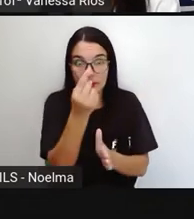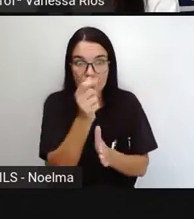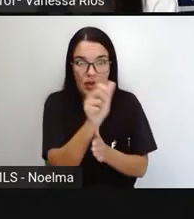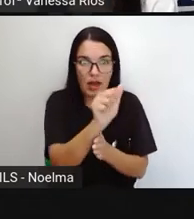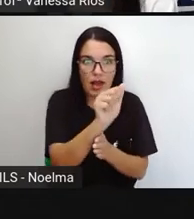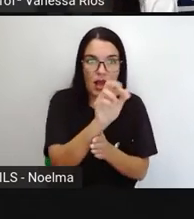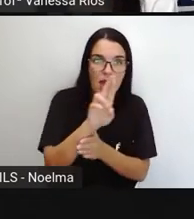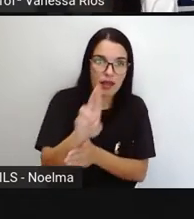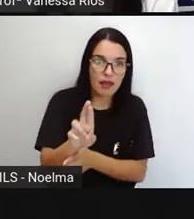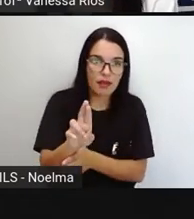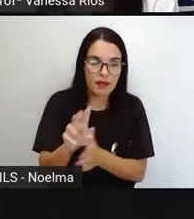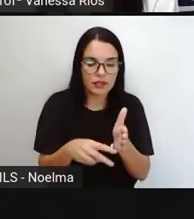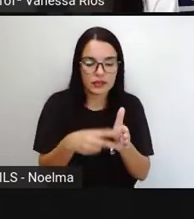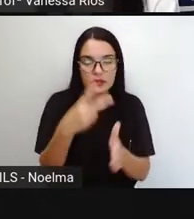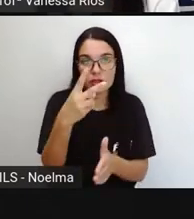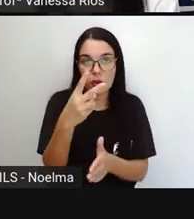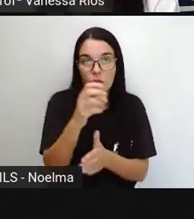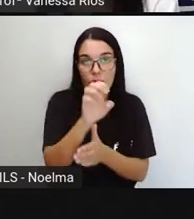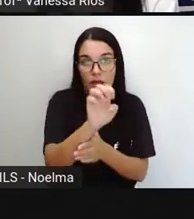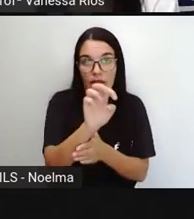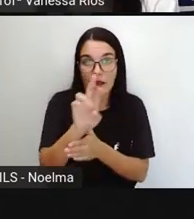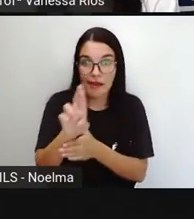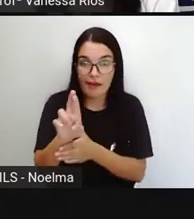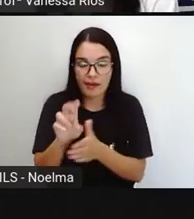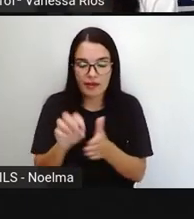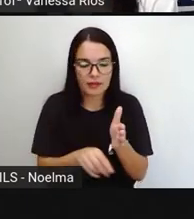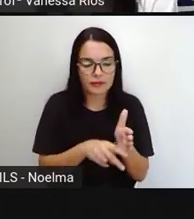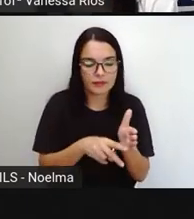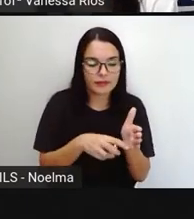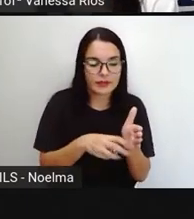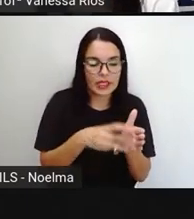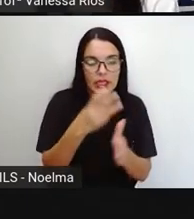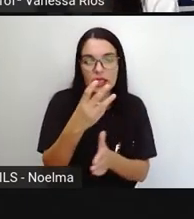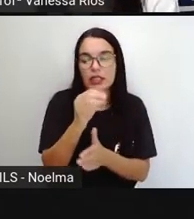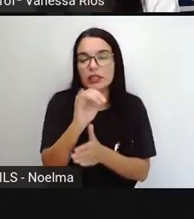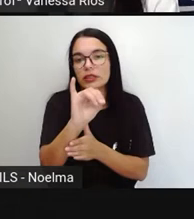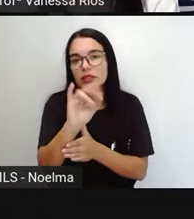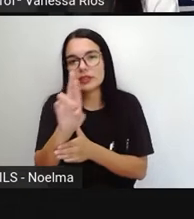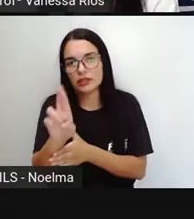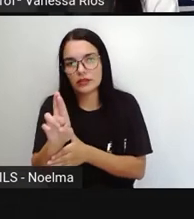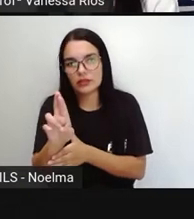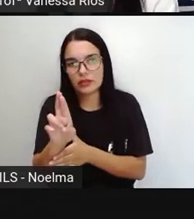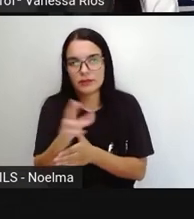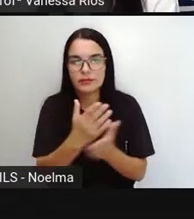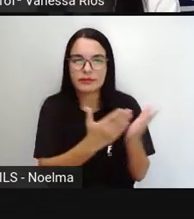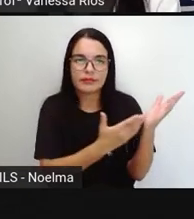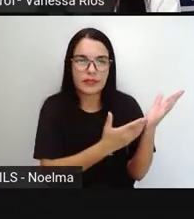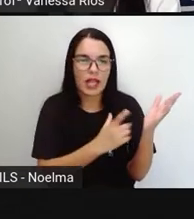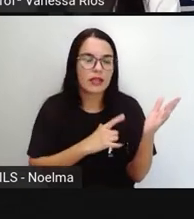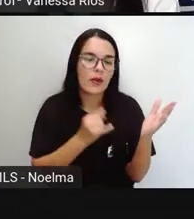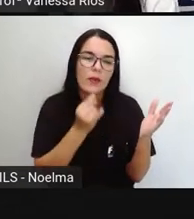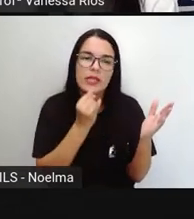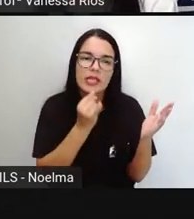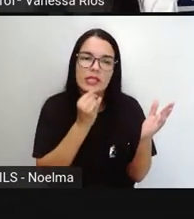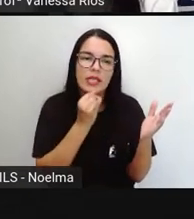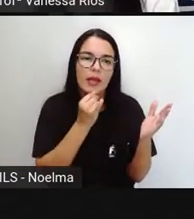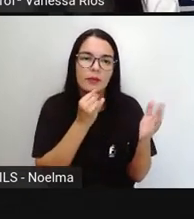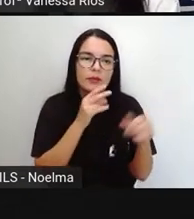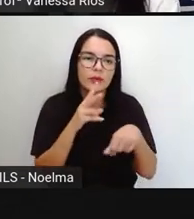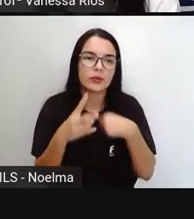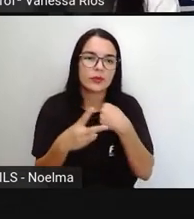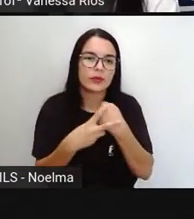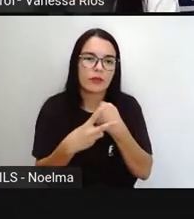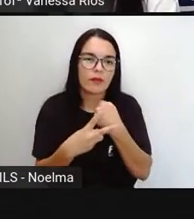conjugação, er, segunda conjugação e ir, terceira conjugação. Então, exemplos aí de